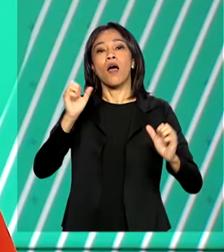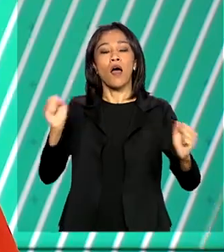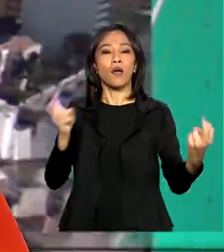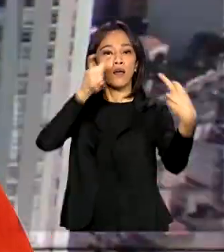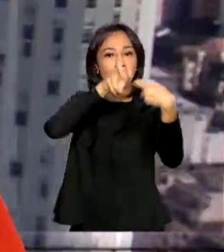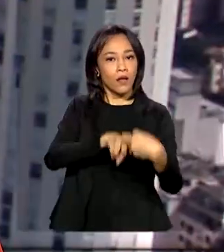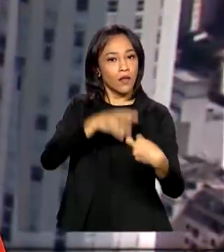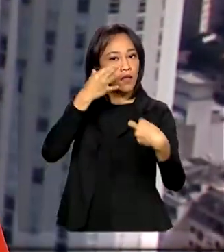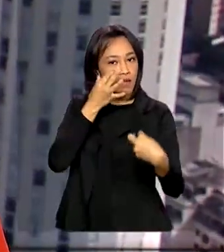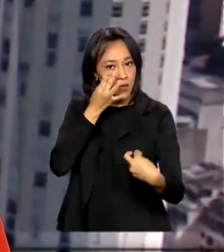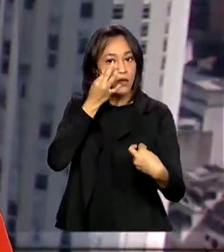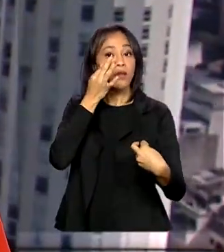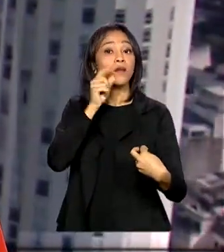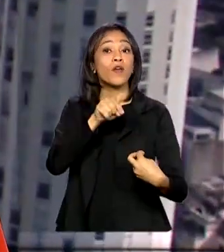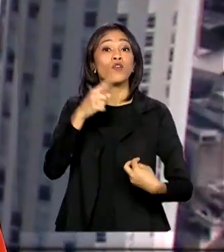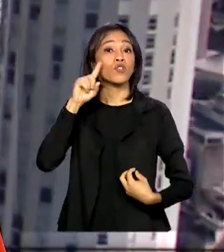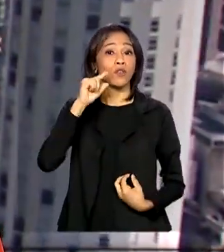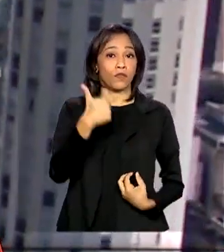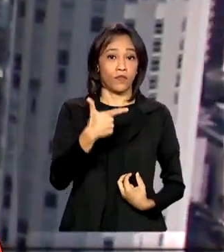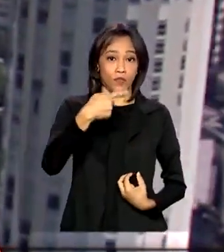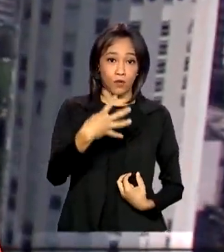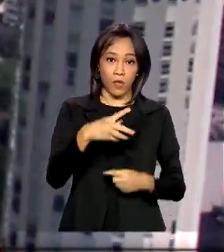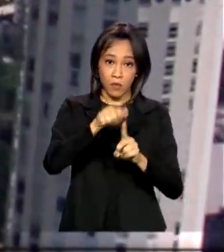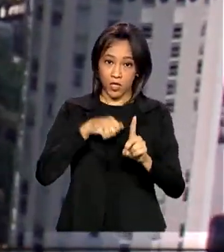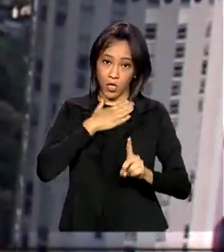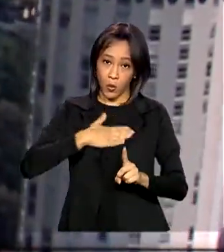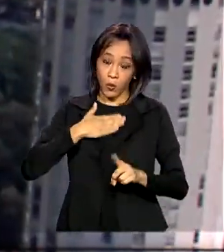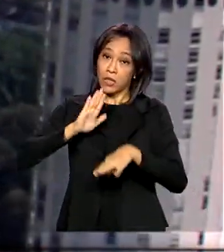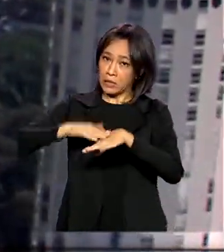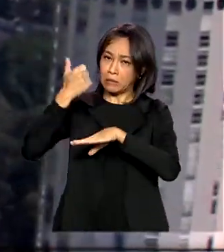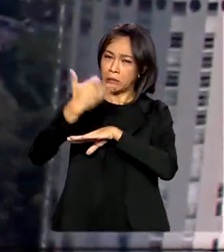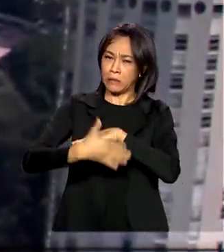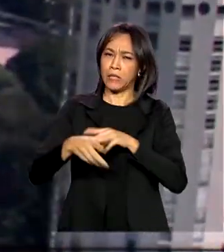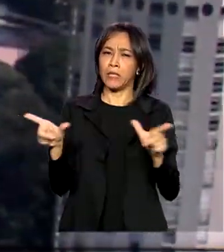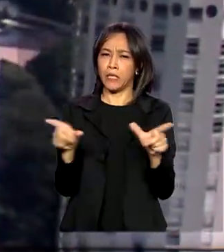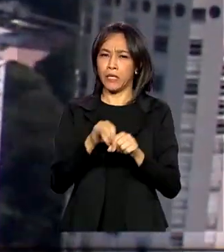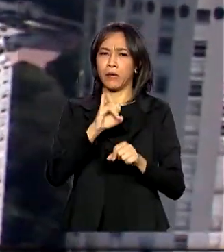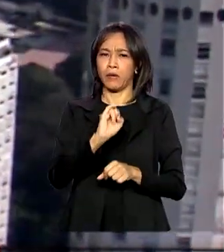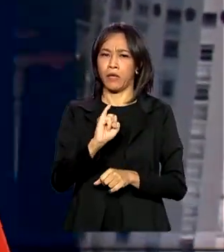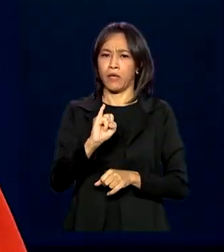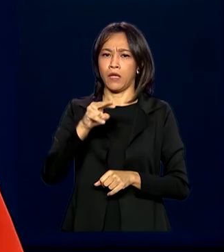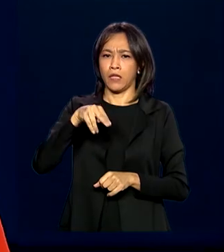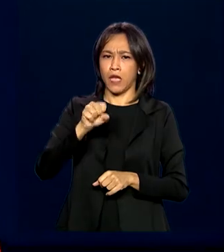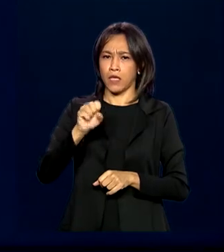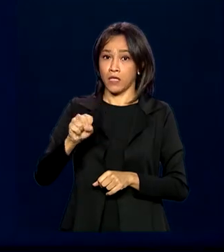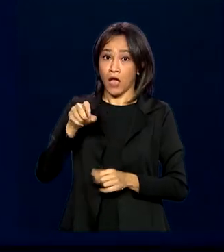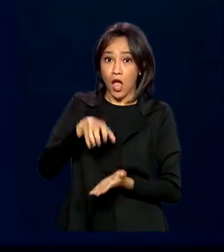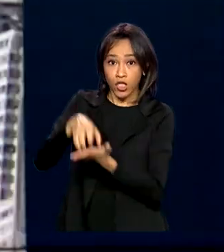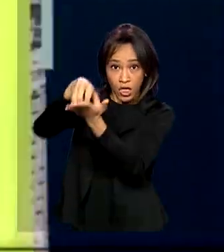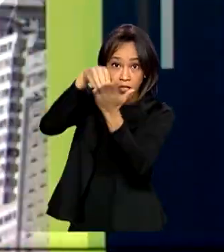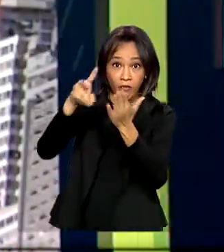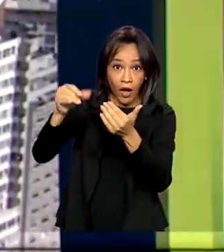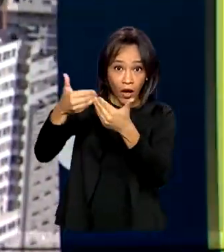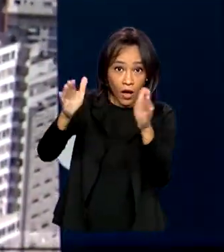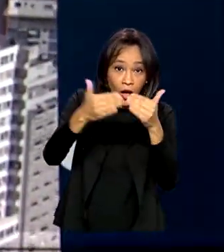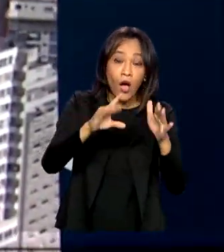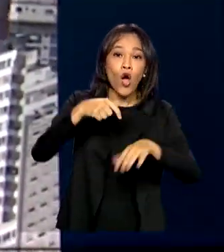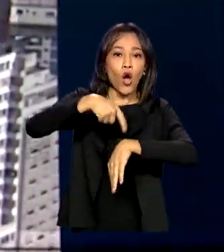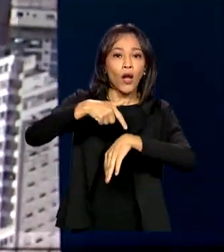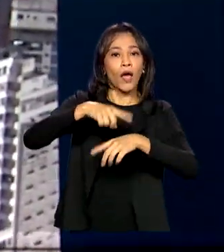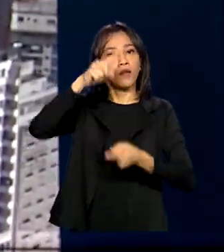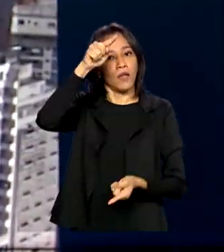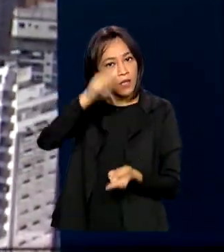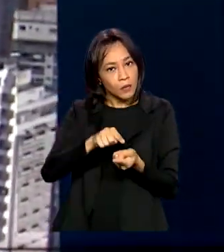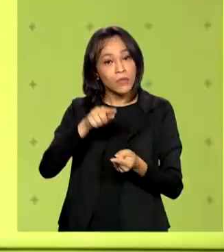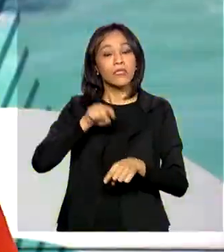24 de agosto. De acordo com o INSS, as agências que voltarem a funcionar terão horário reduzido e vão seguir as